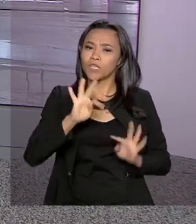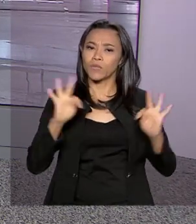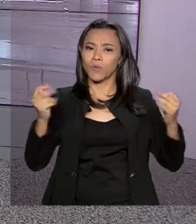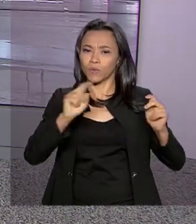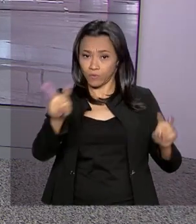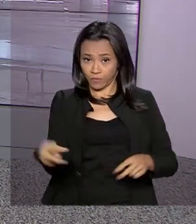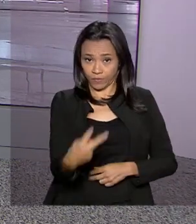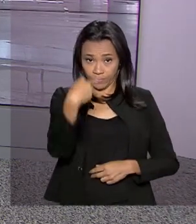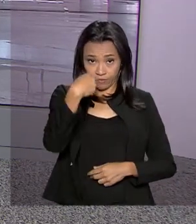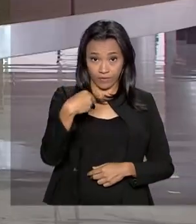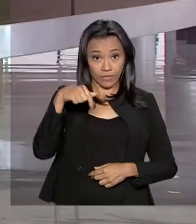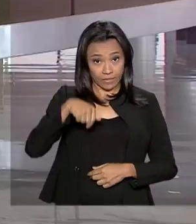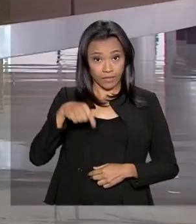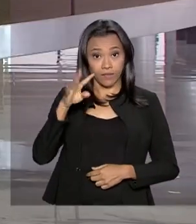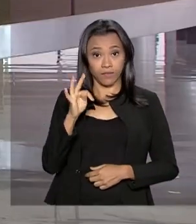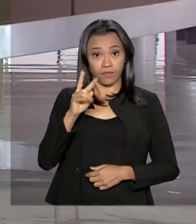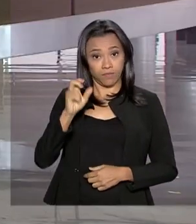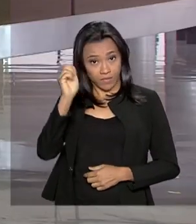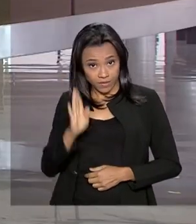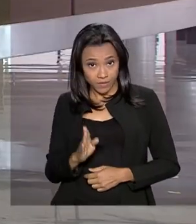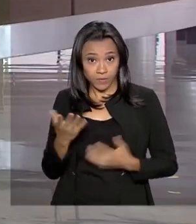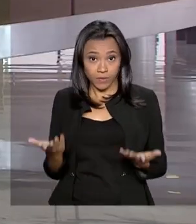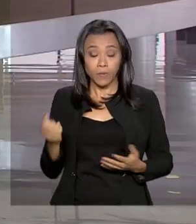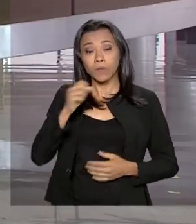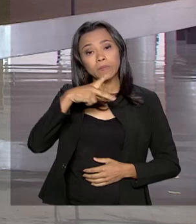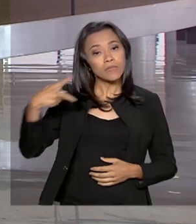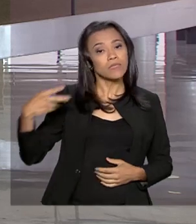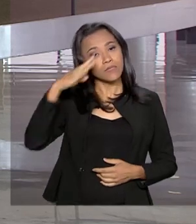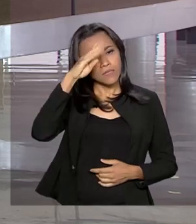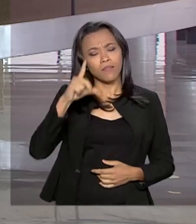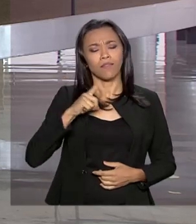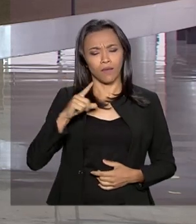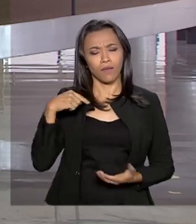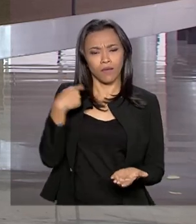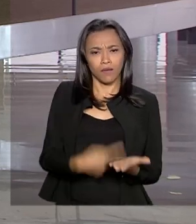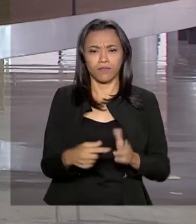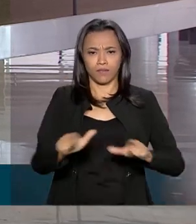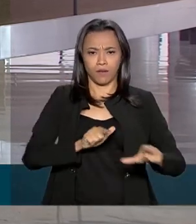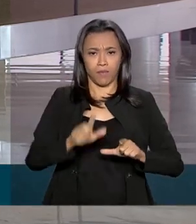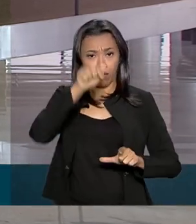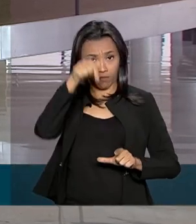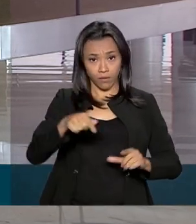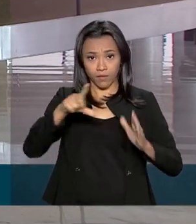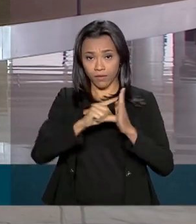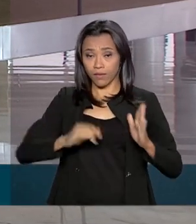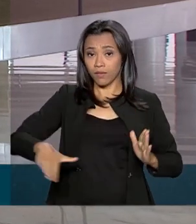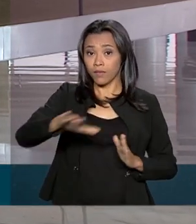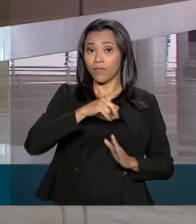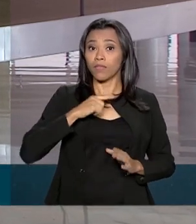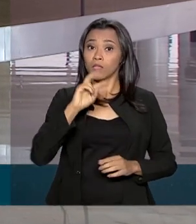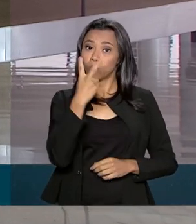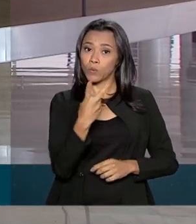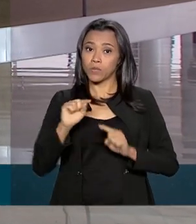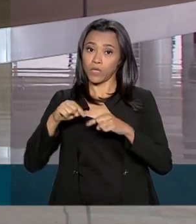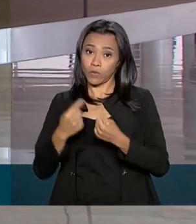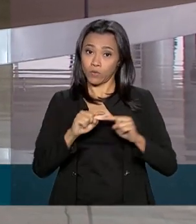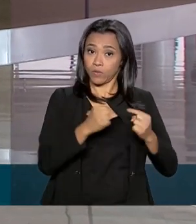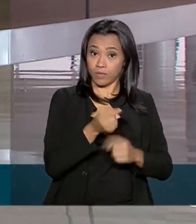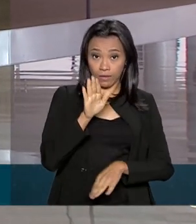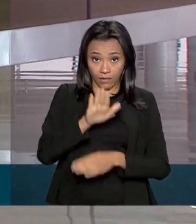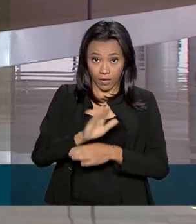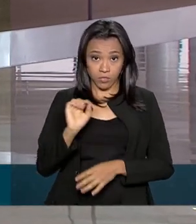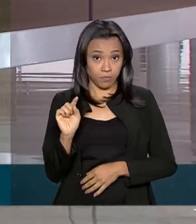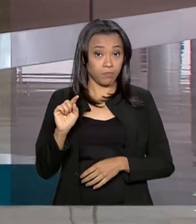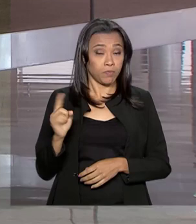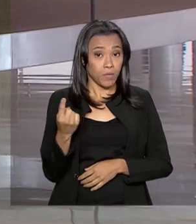acompanham aqui na TV Brasil. O presidente Jair Bolsonaro cumpre a agenda aqui no Palácio do Planalto. Ele tem duas reuniões na parte da tarde. A primeira,